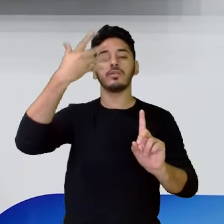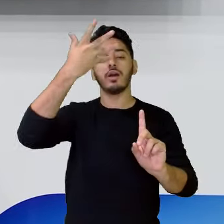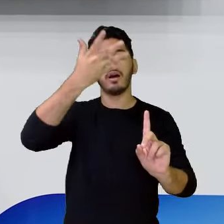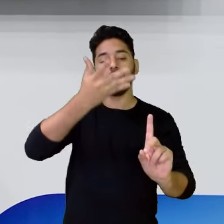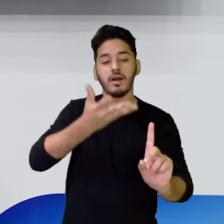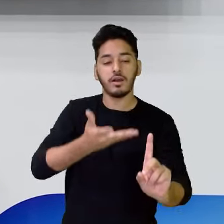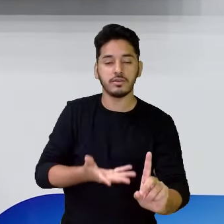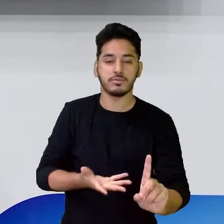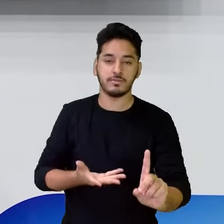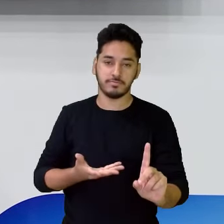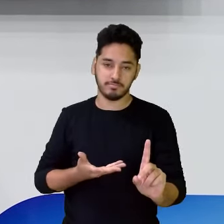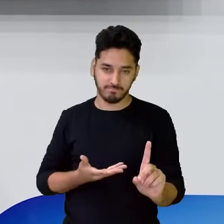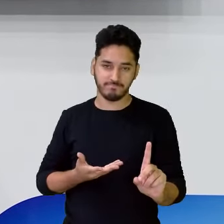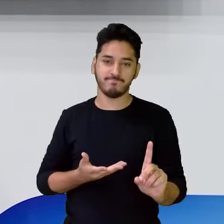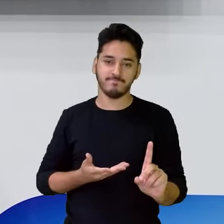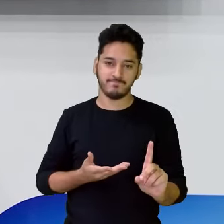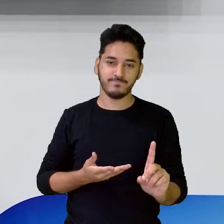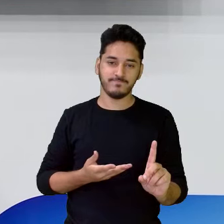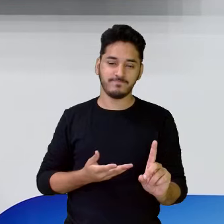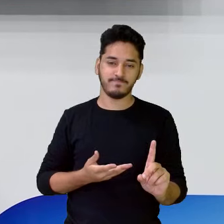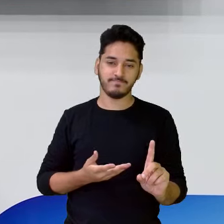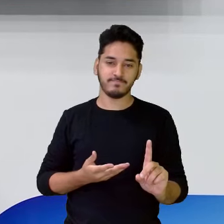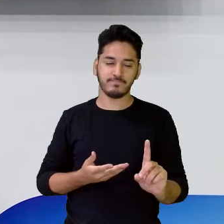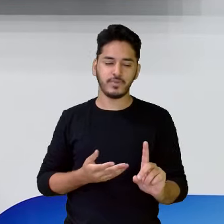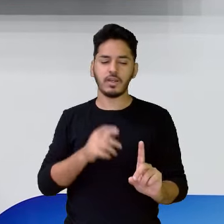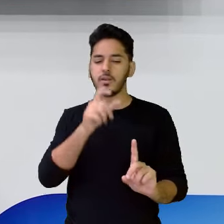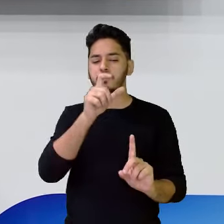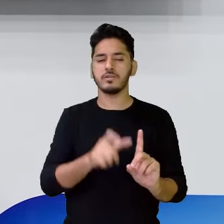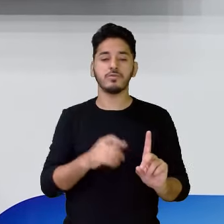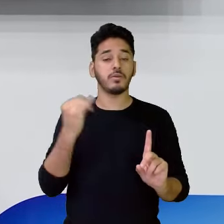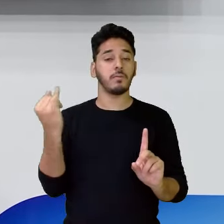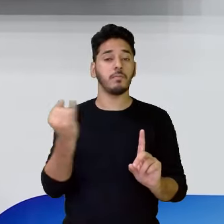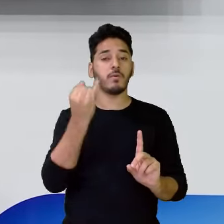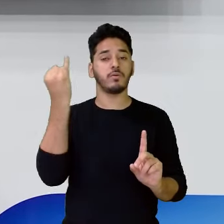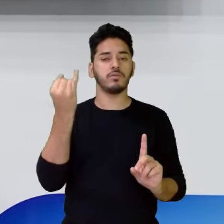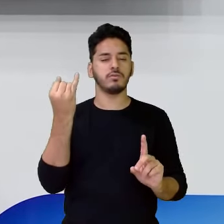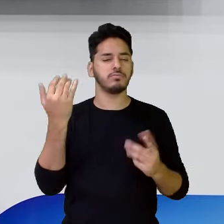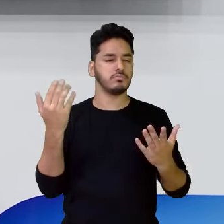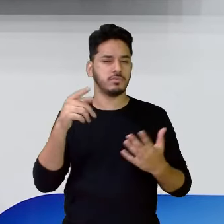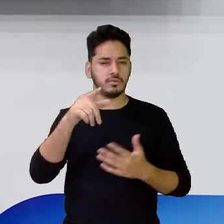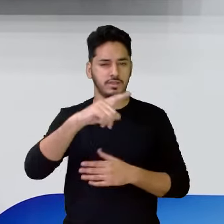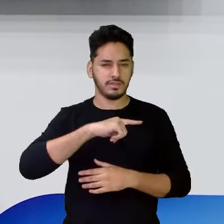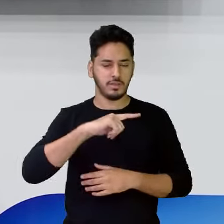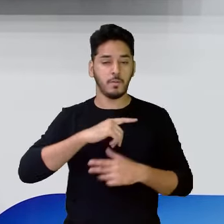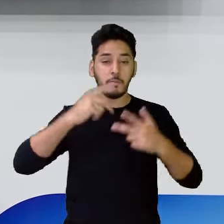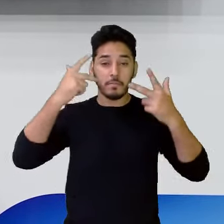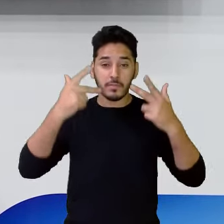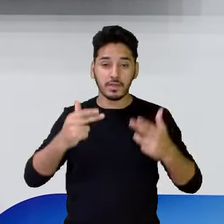àquele pessoa importante na família. Então, você tem o mesmo nome de alguém?